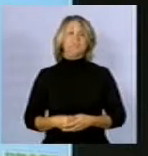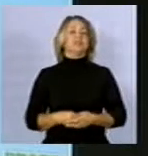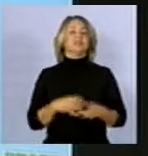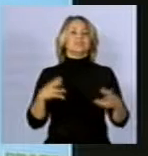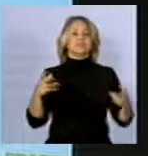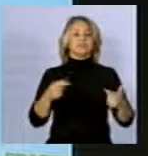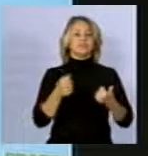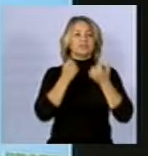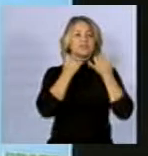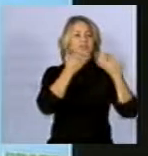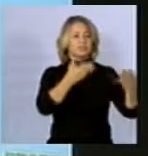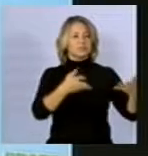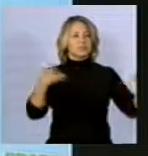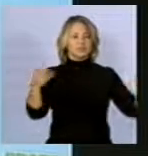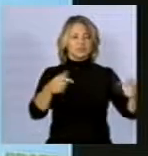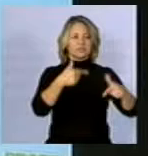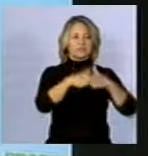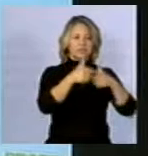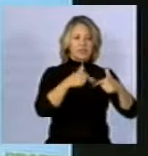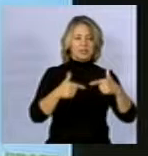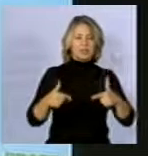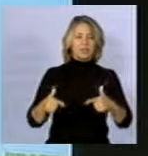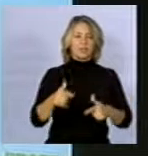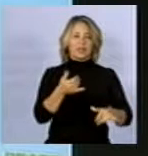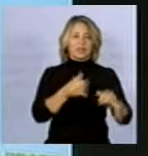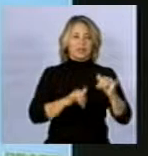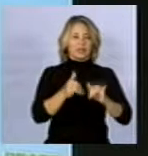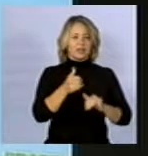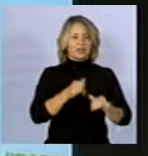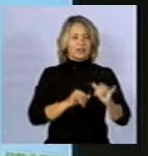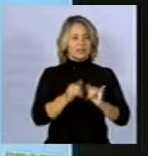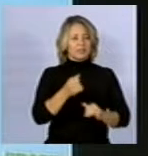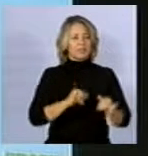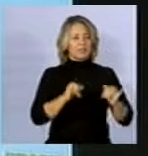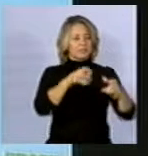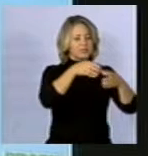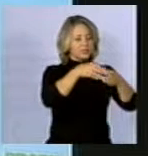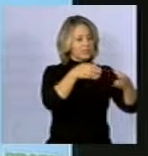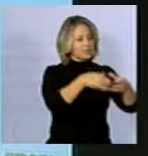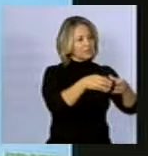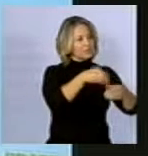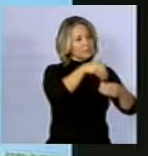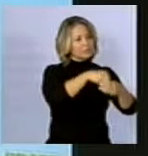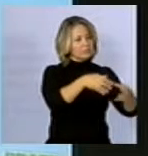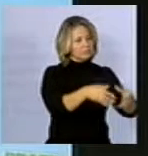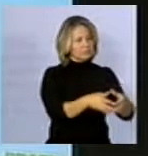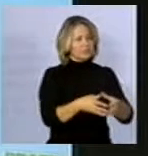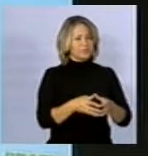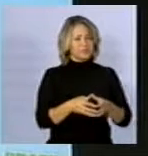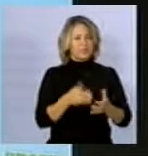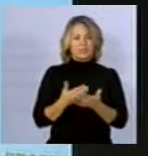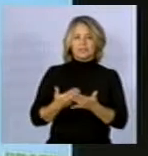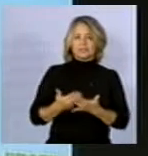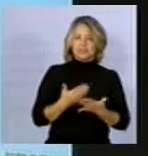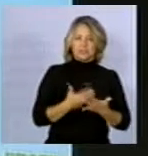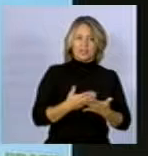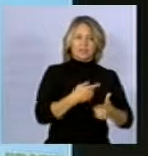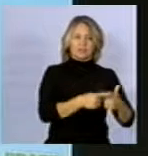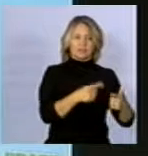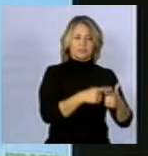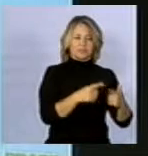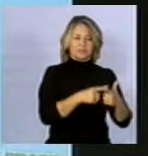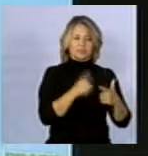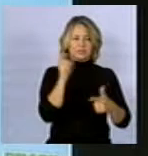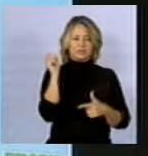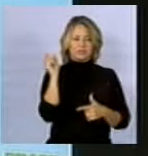exposição ocupacional a produtos químicos nos diferentes ramos de atividade do setor elétrico. Estudar possíveis efeitos de interação